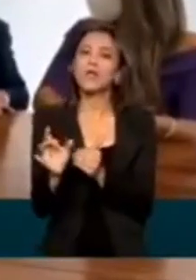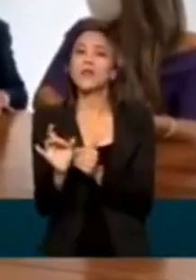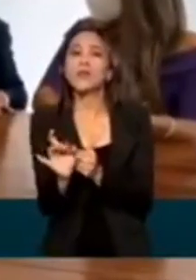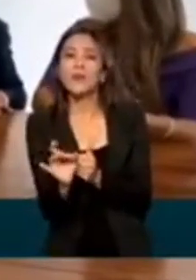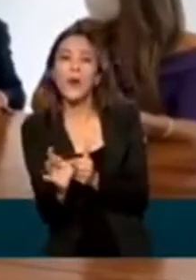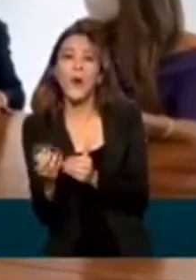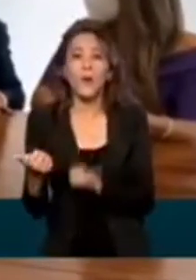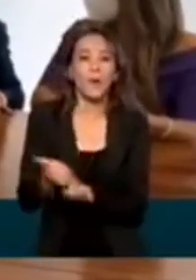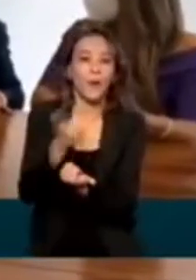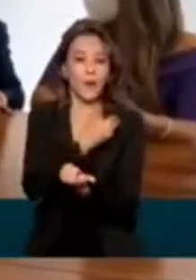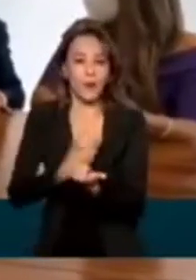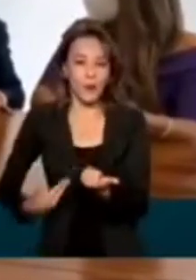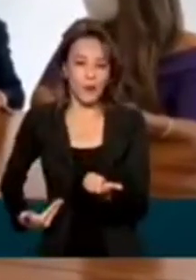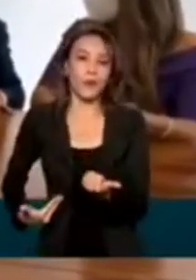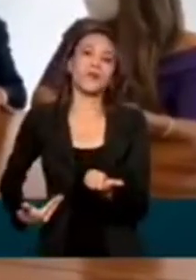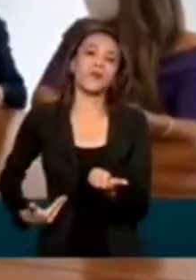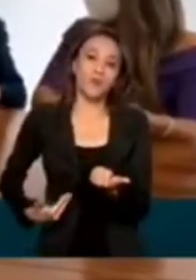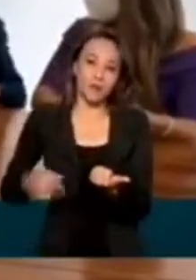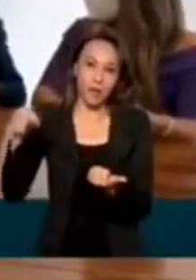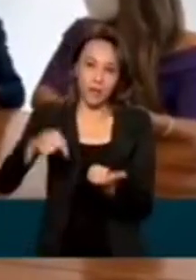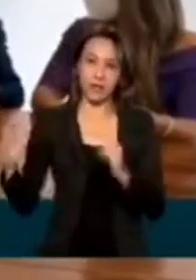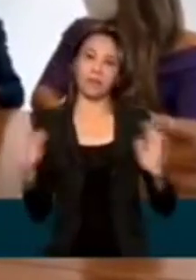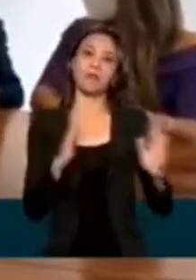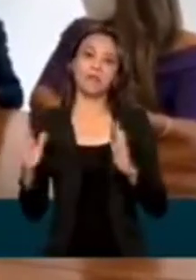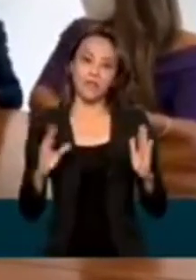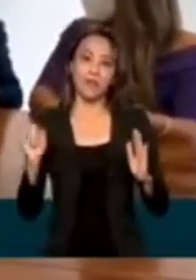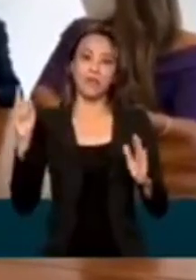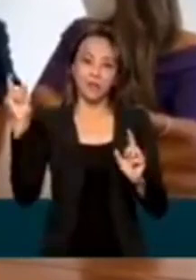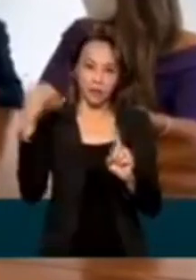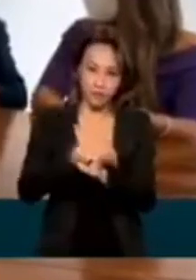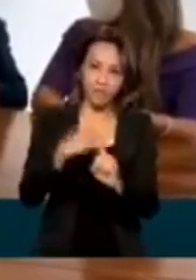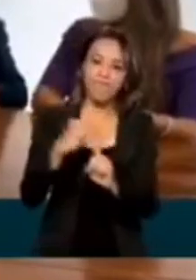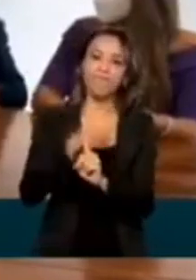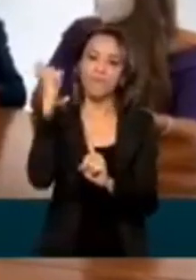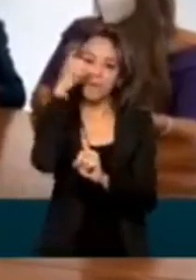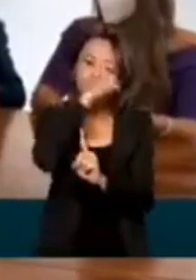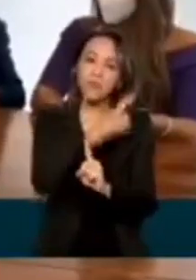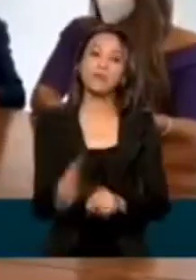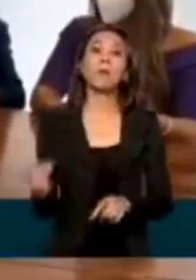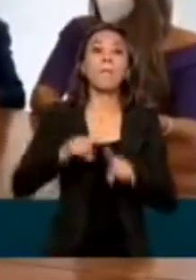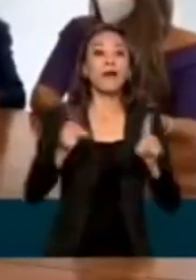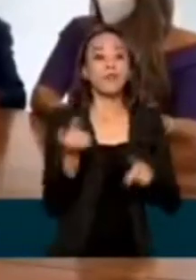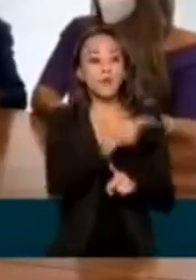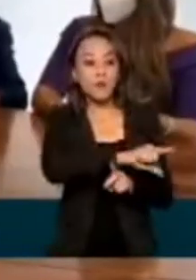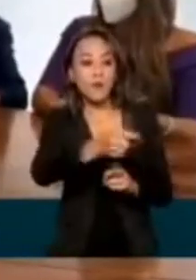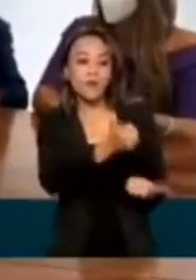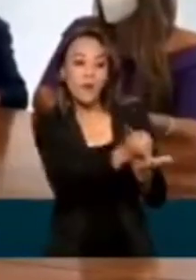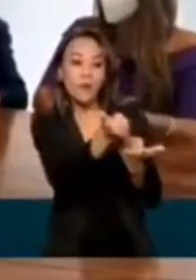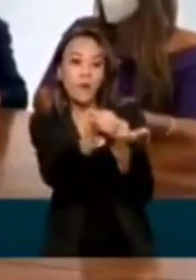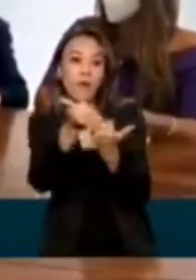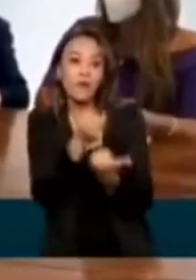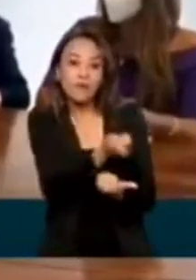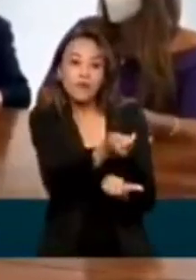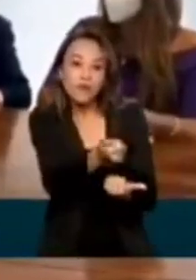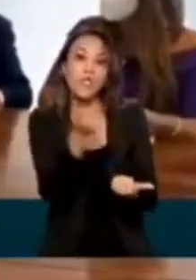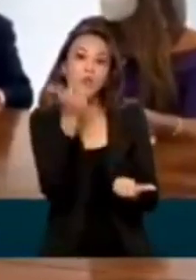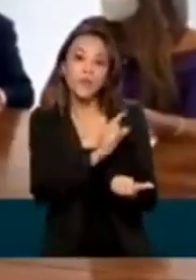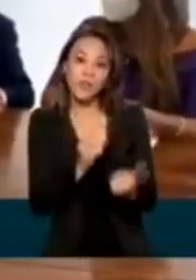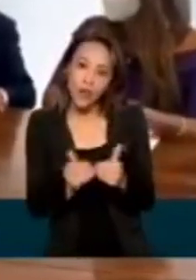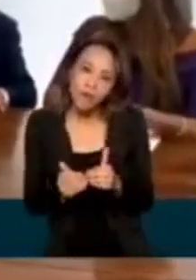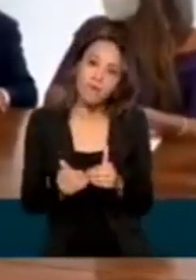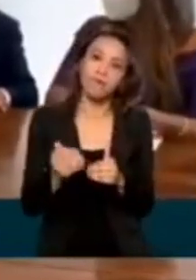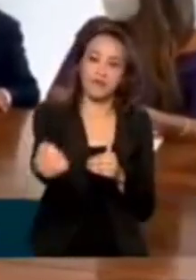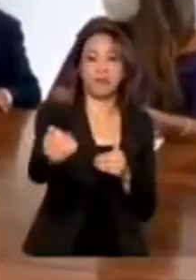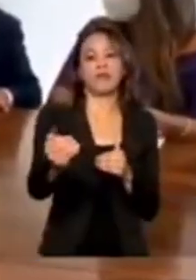suporte do Estado brasileiro para esse momento de vulnerabilidade, mas também com todos os auxílios para que ele possa vencer e avançar na sua